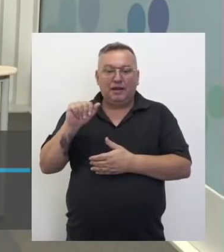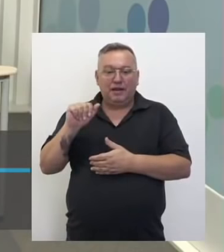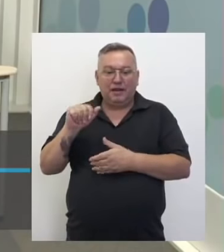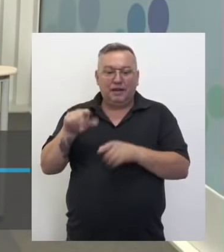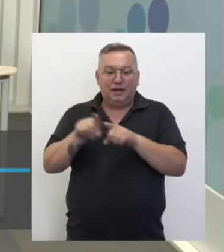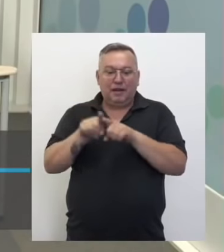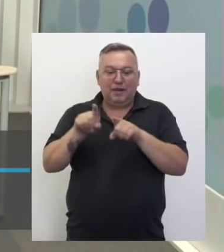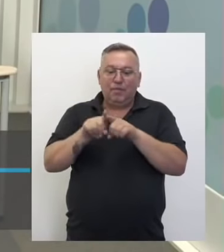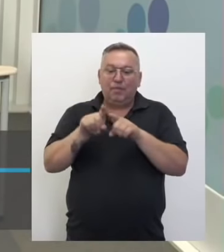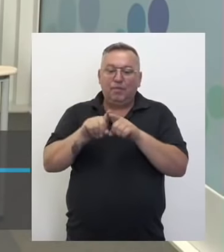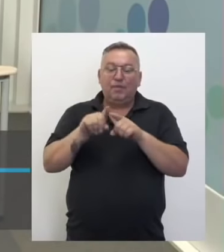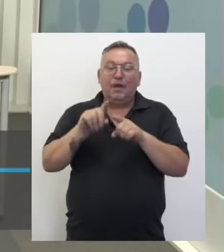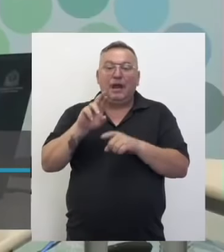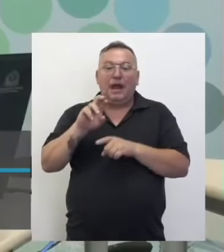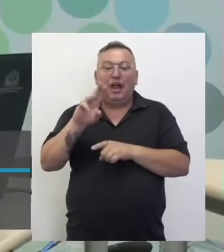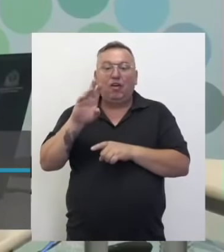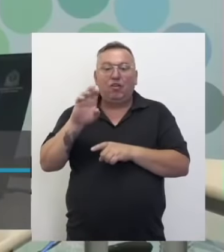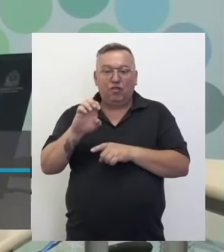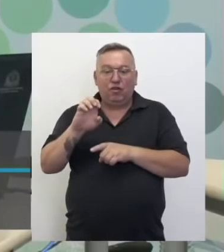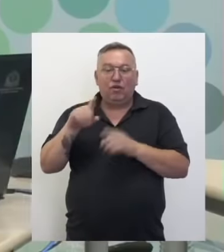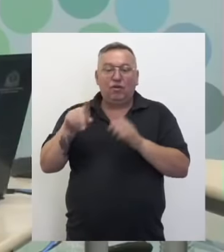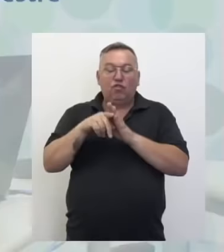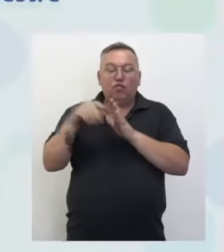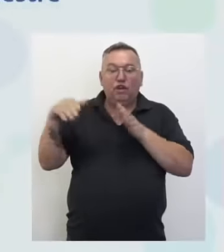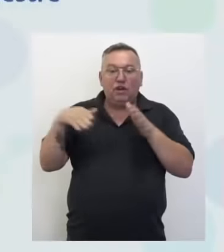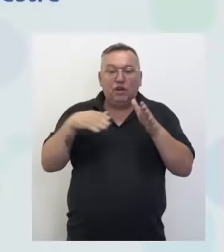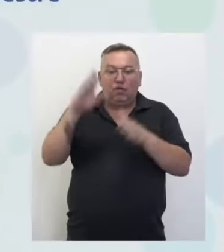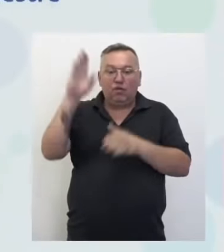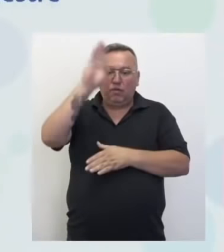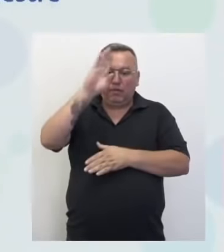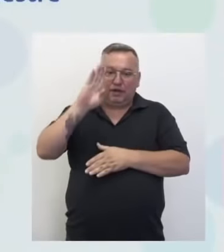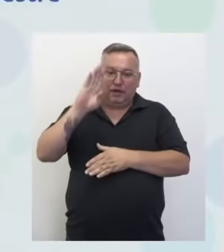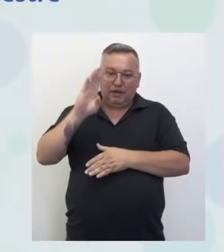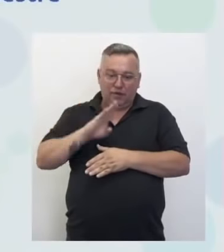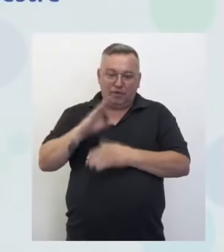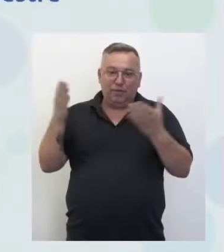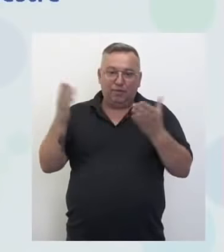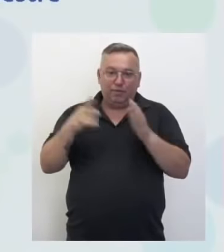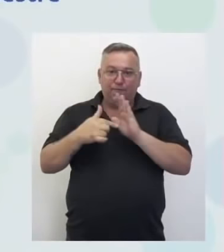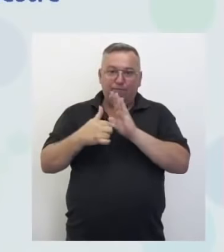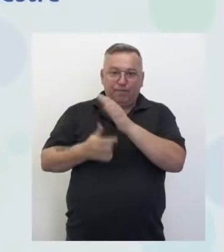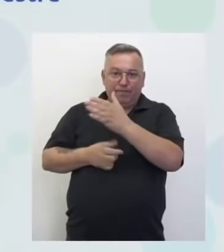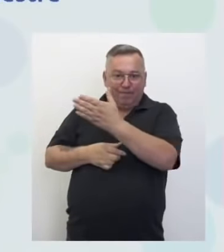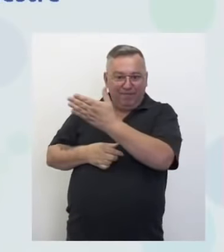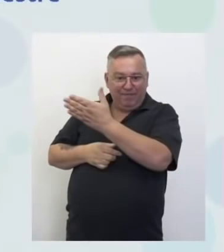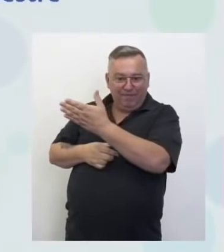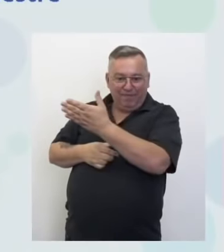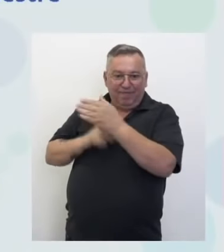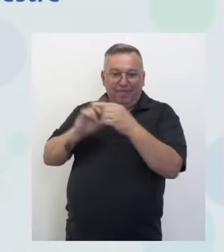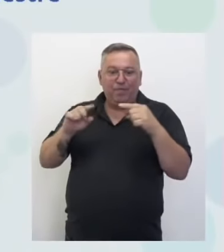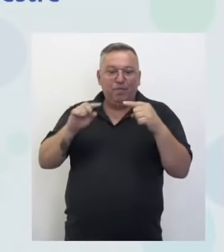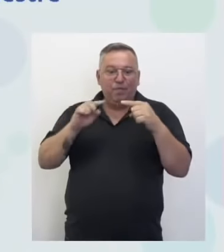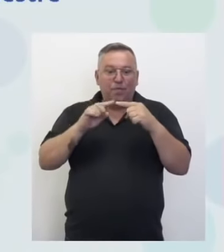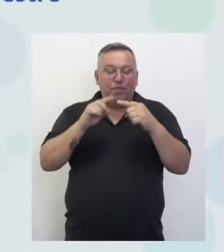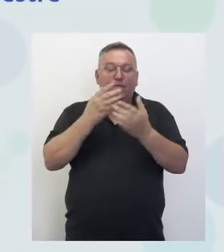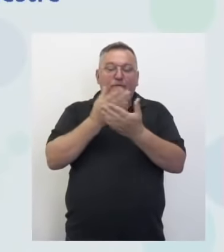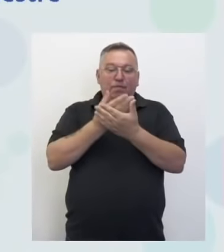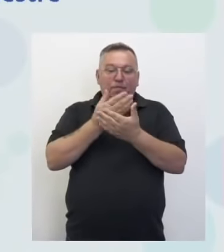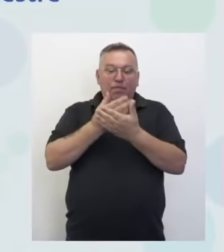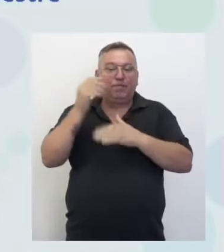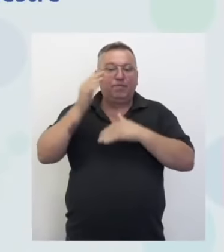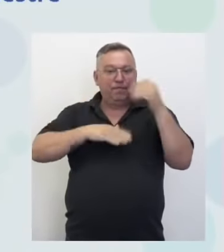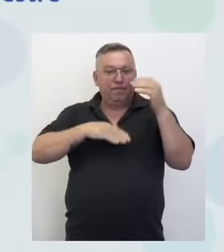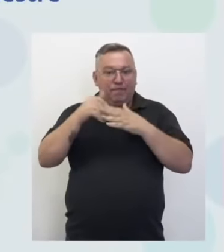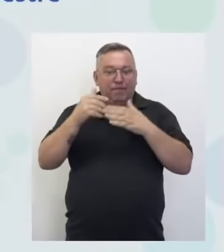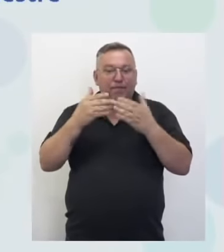hidrográficas brasileiras. E vai aparecer na tela para vocês agora também os objetivos e habilidade da